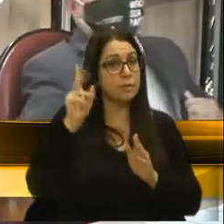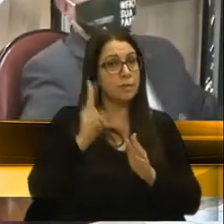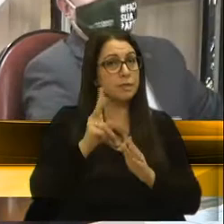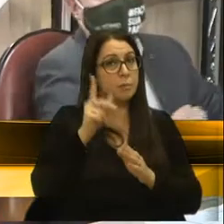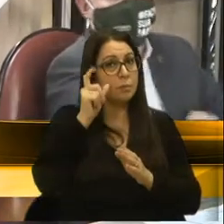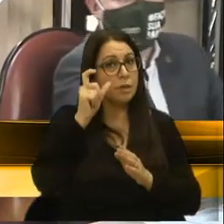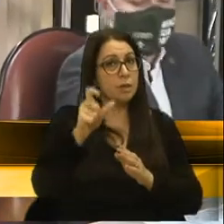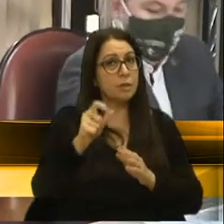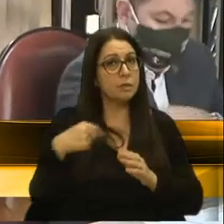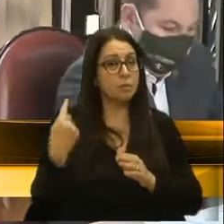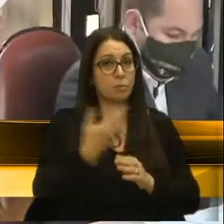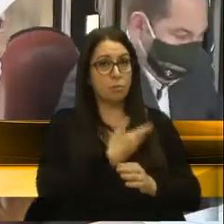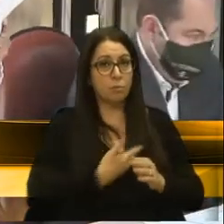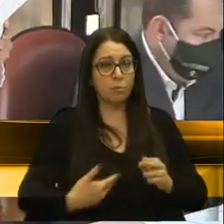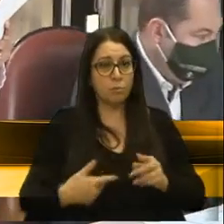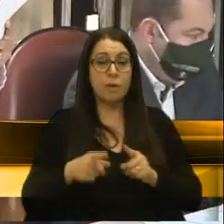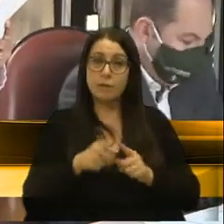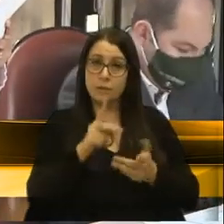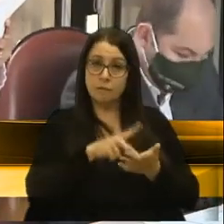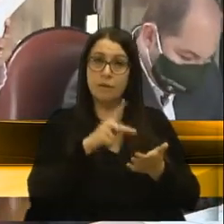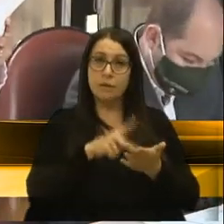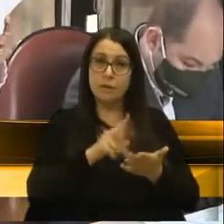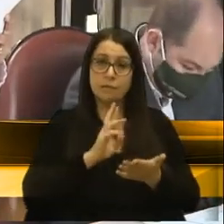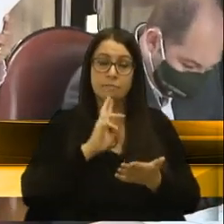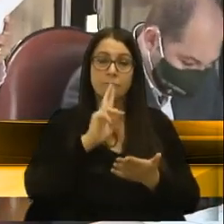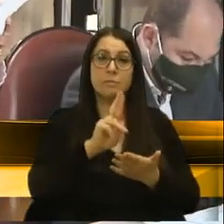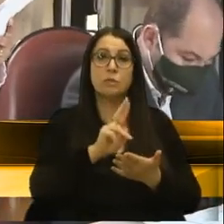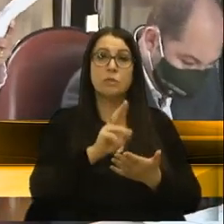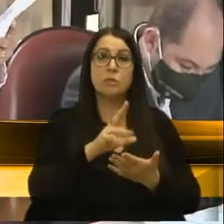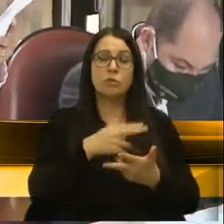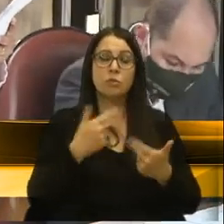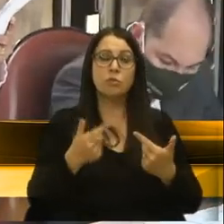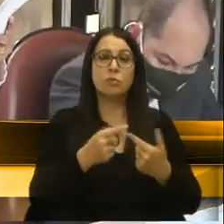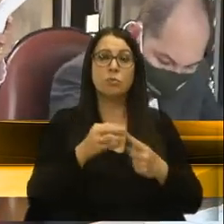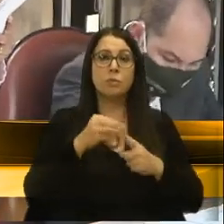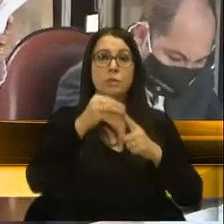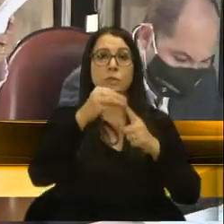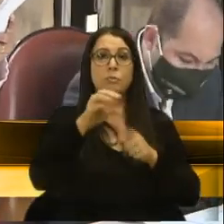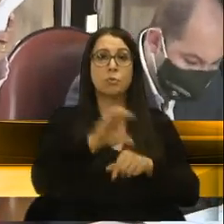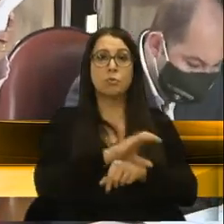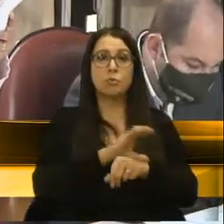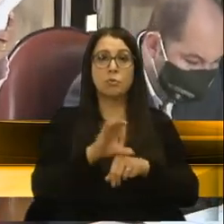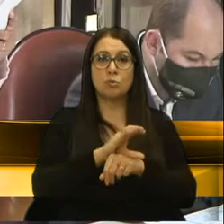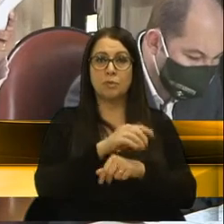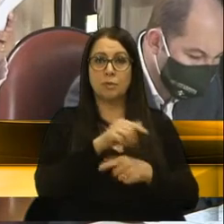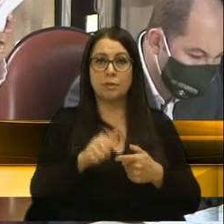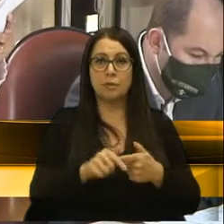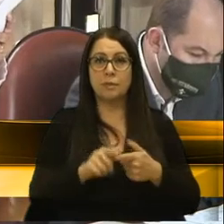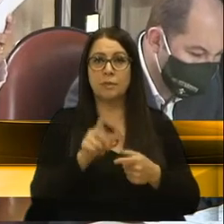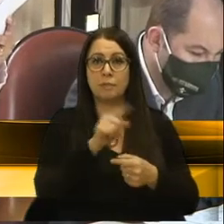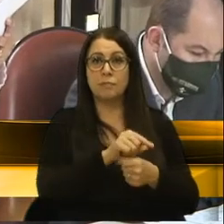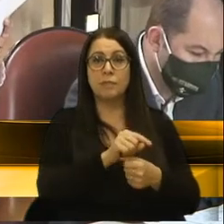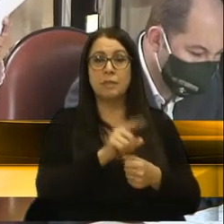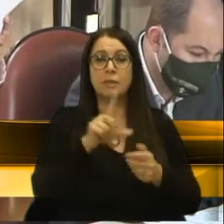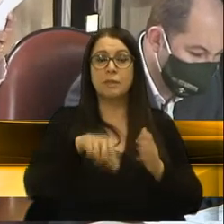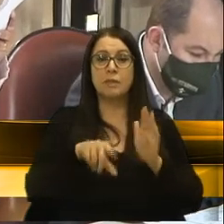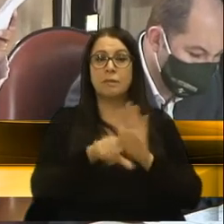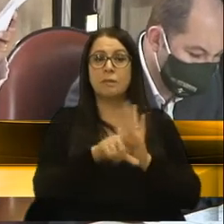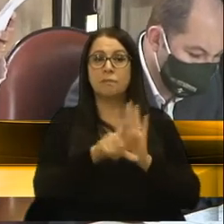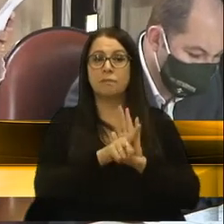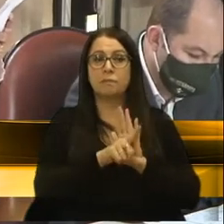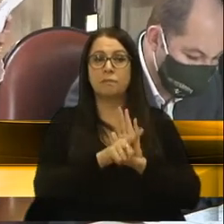interesse público. Essa verdade é resultante do influxo dos princípios constitucionais, quais sejam a legalidade,